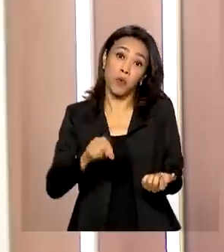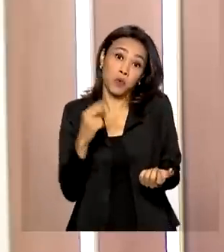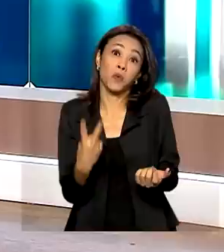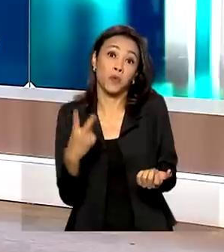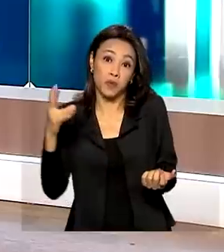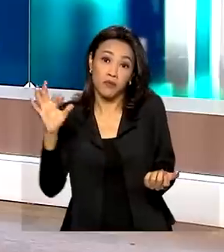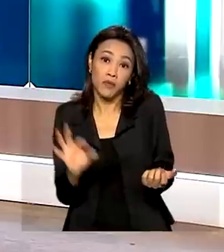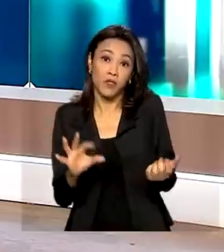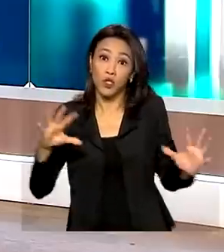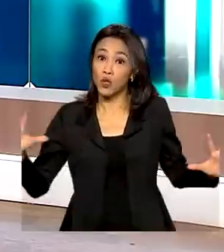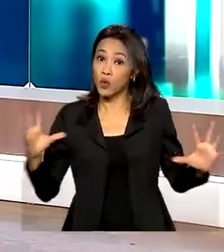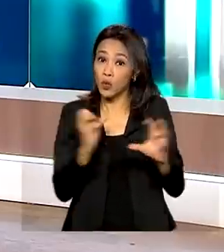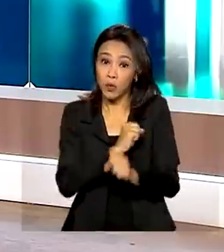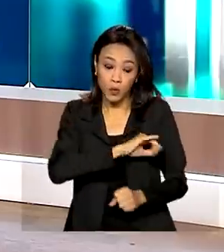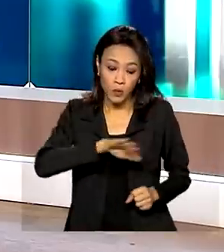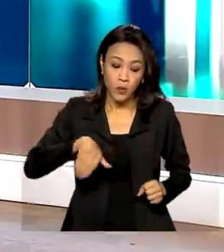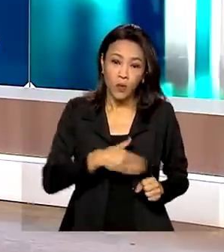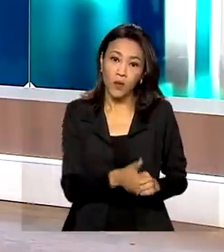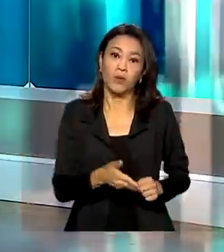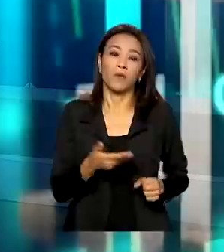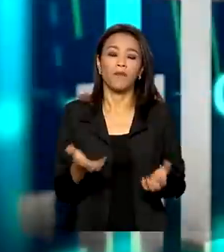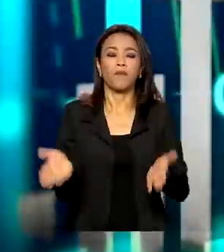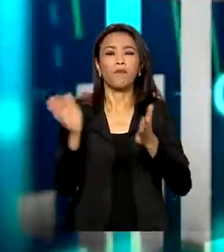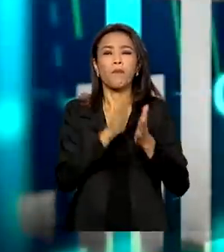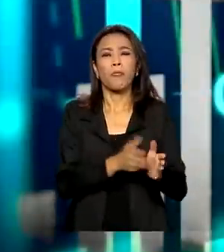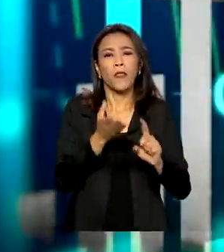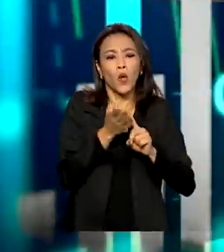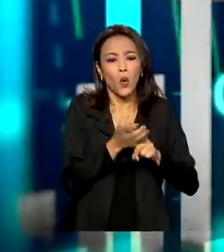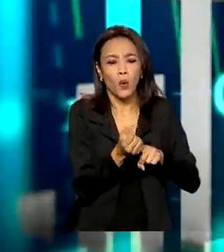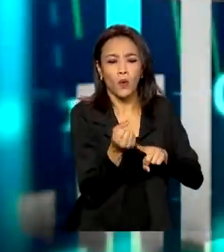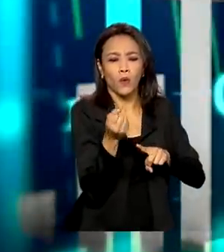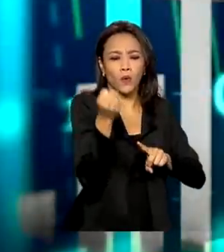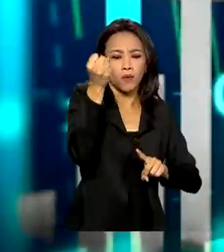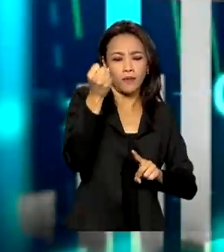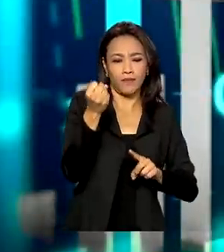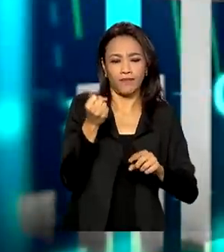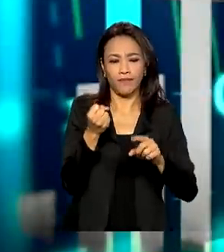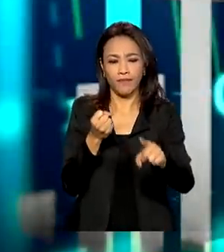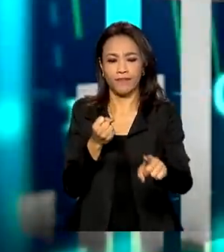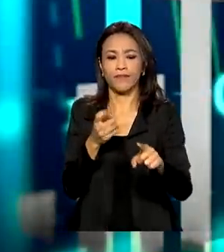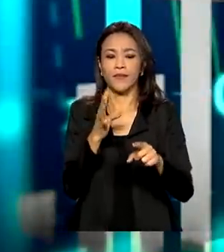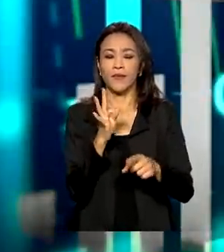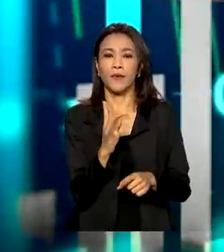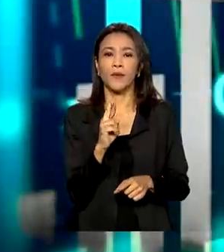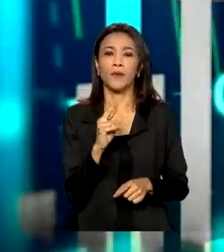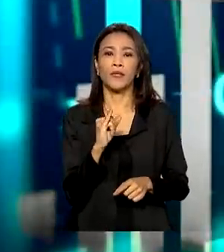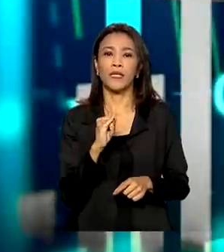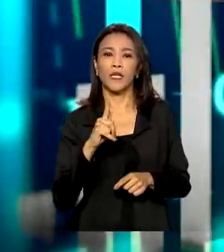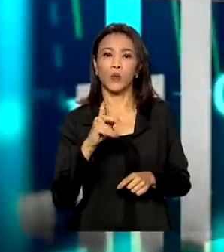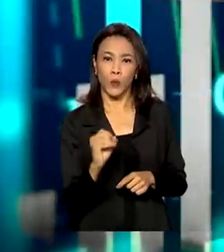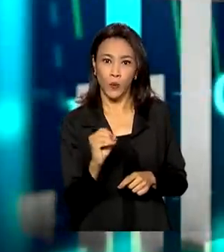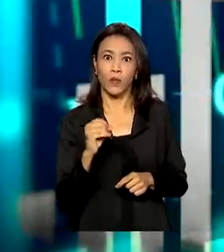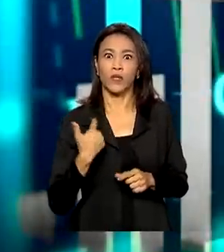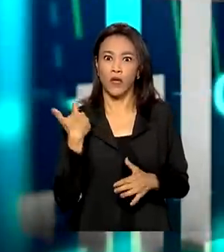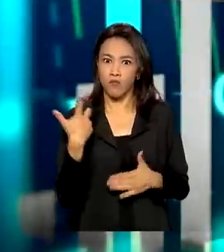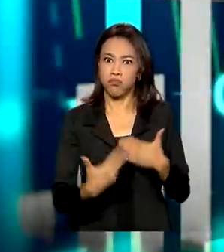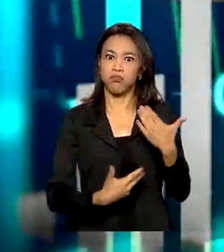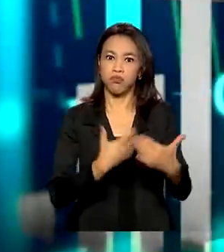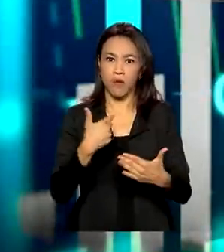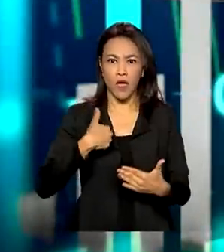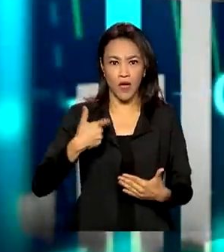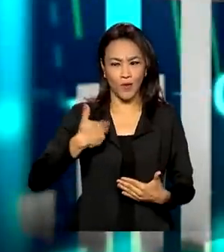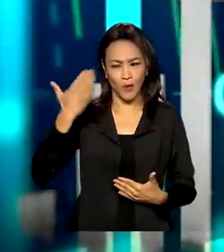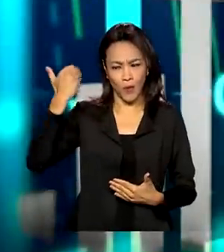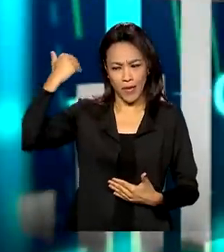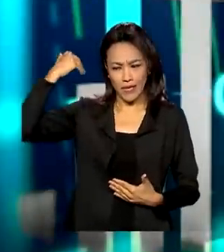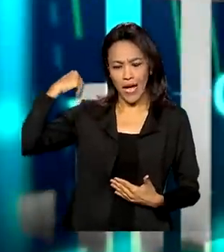Lembrando também que o trigo tem sido cada vez mais um destaque na agricultura brasileira, crescendo muito. Eu sou da época que